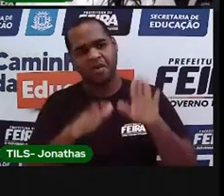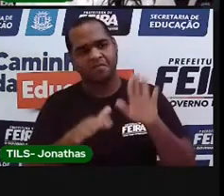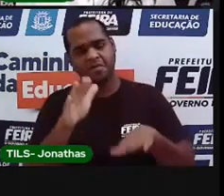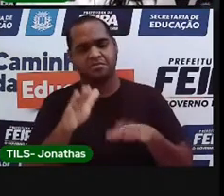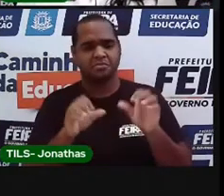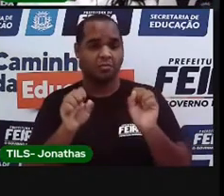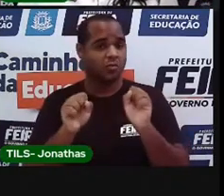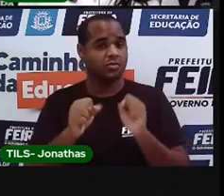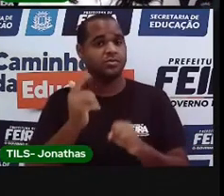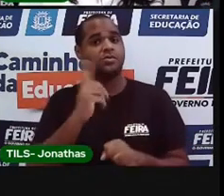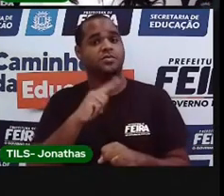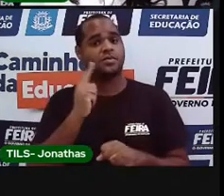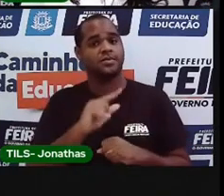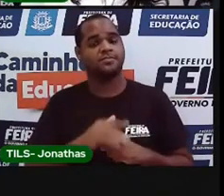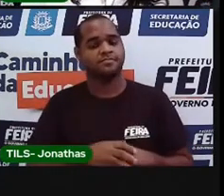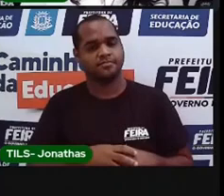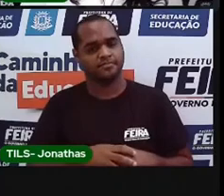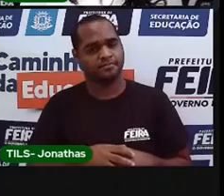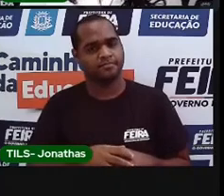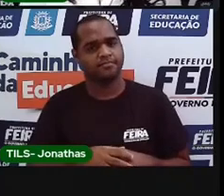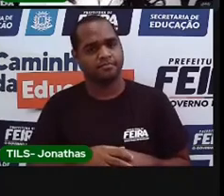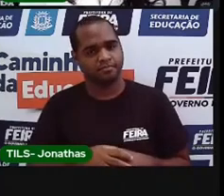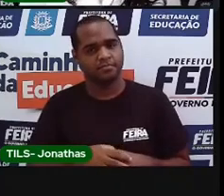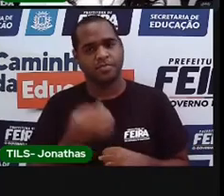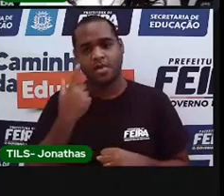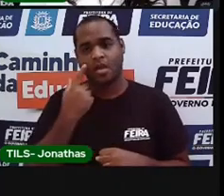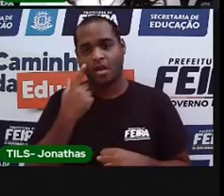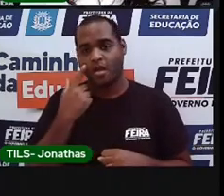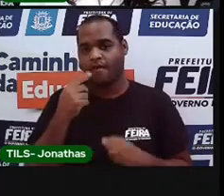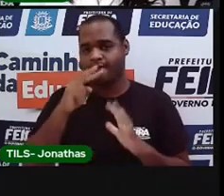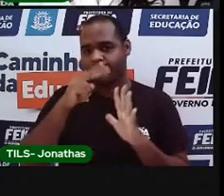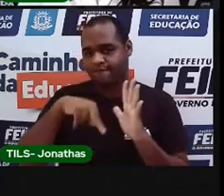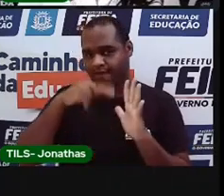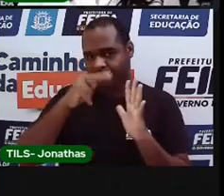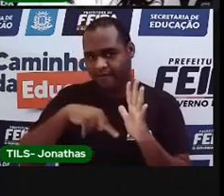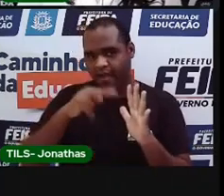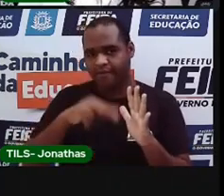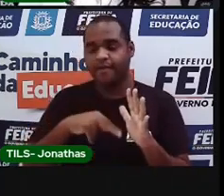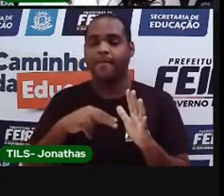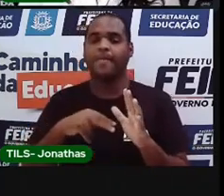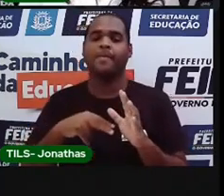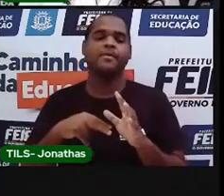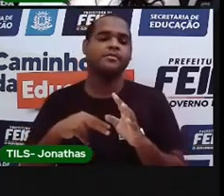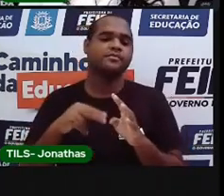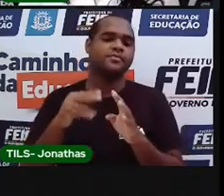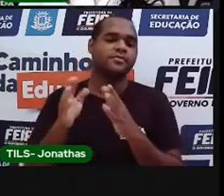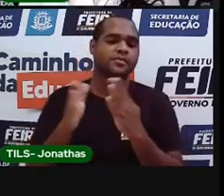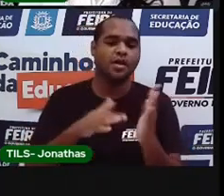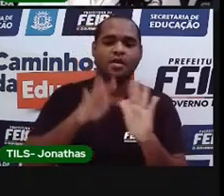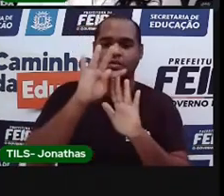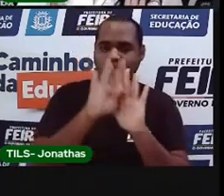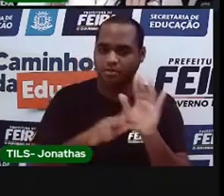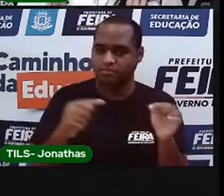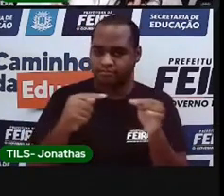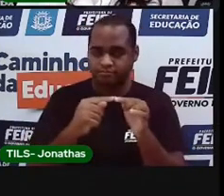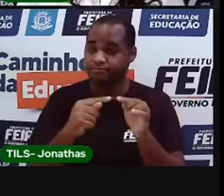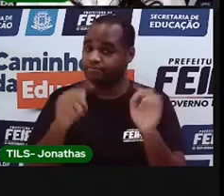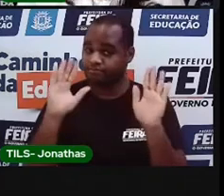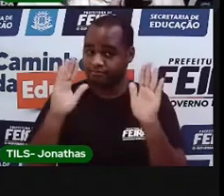se a gente conseguir. É necessário material para a leitura. Texto que esteja ao seu alcance.